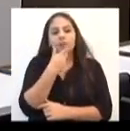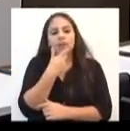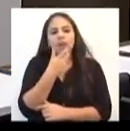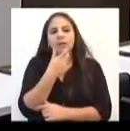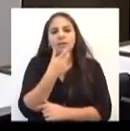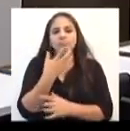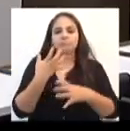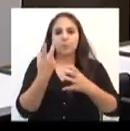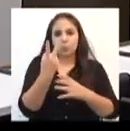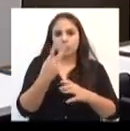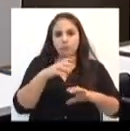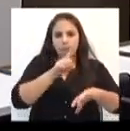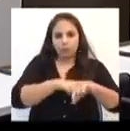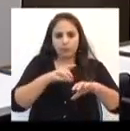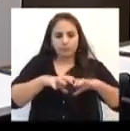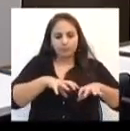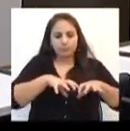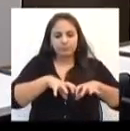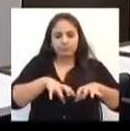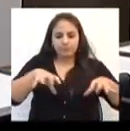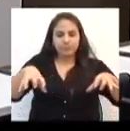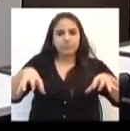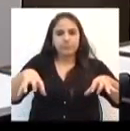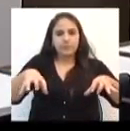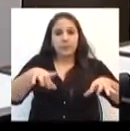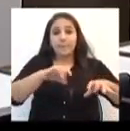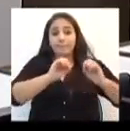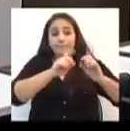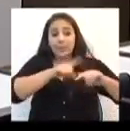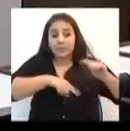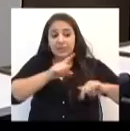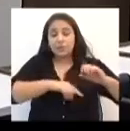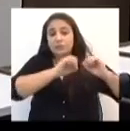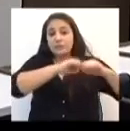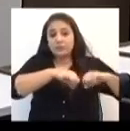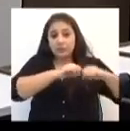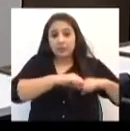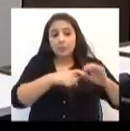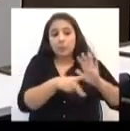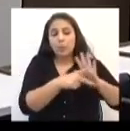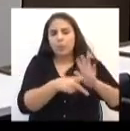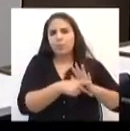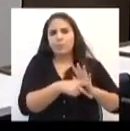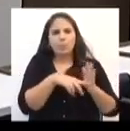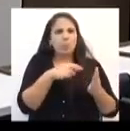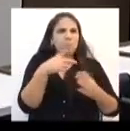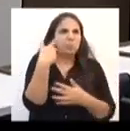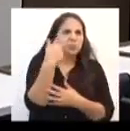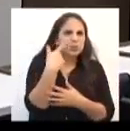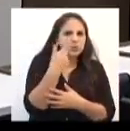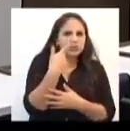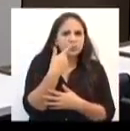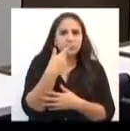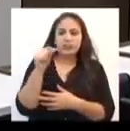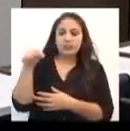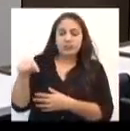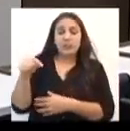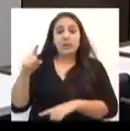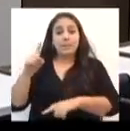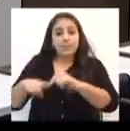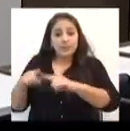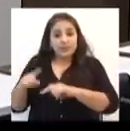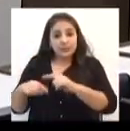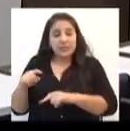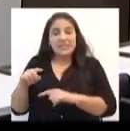O sistema estadual de gerenciamento de recursos hídricos, que é uma coisa, é a parte institucional, é a parte política. E a situação do recurso hídrico em